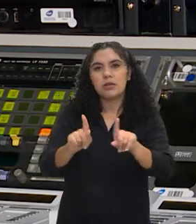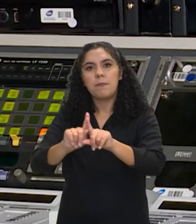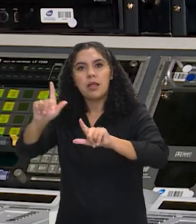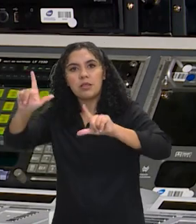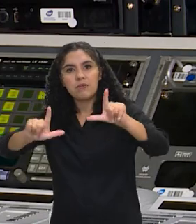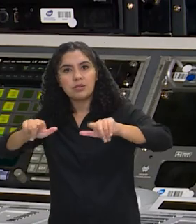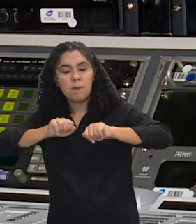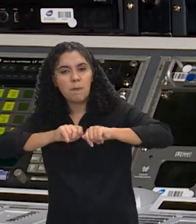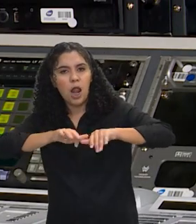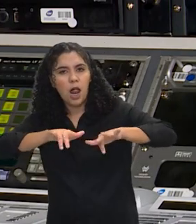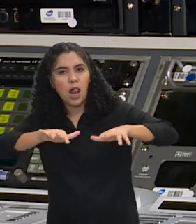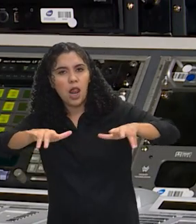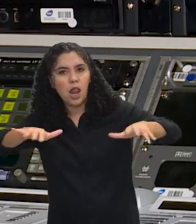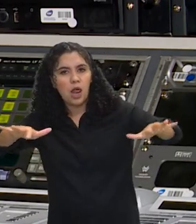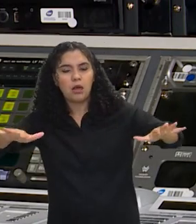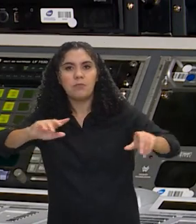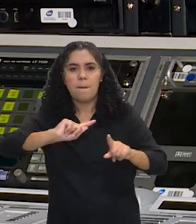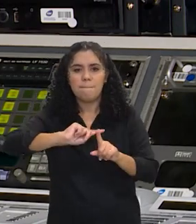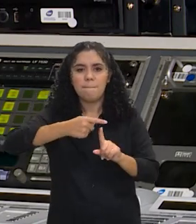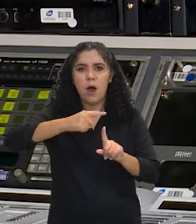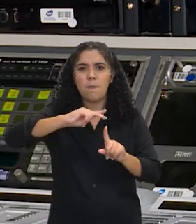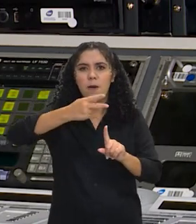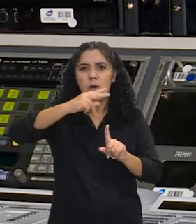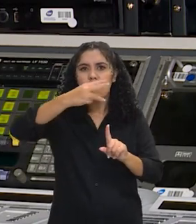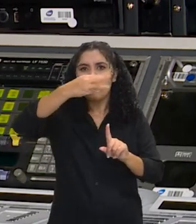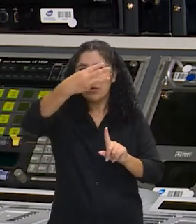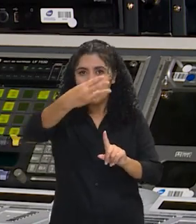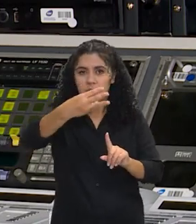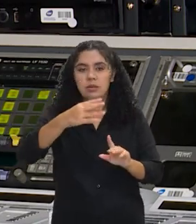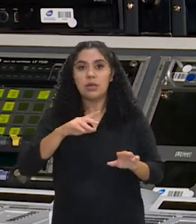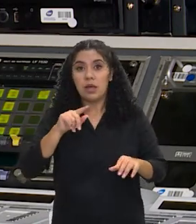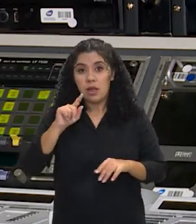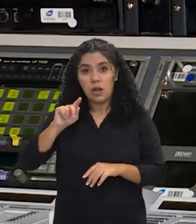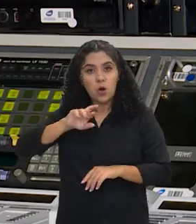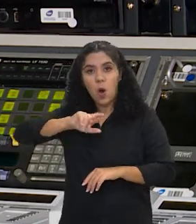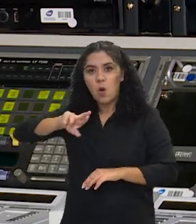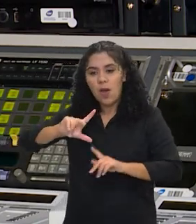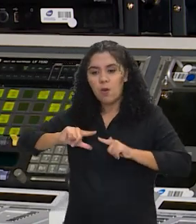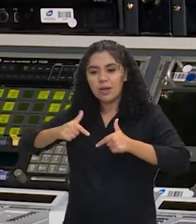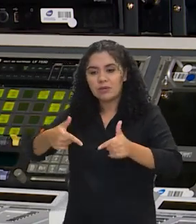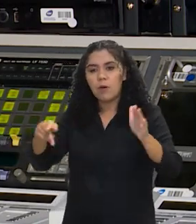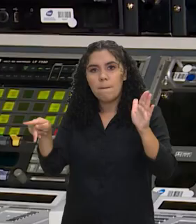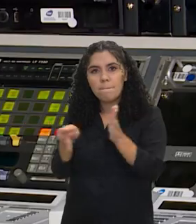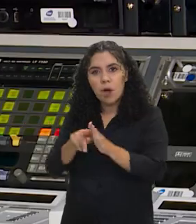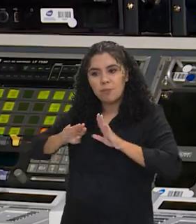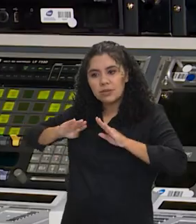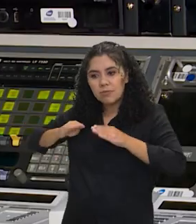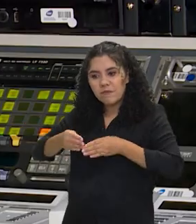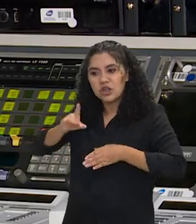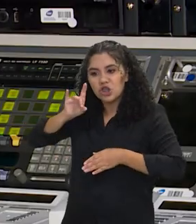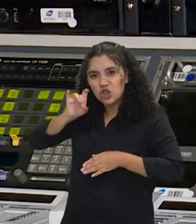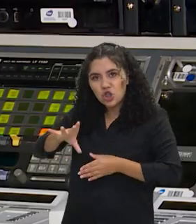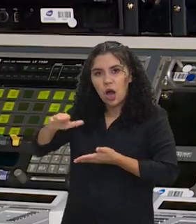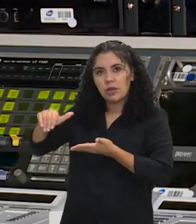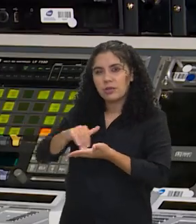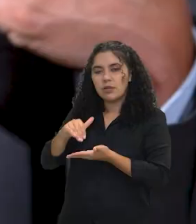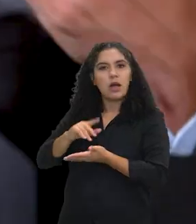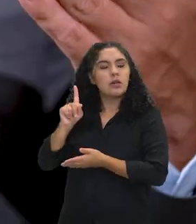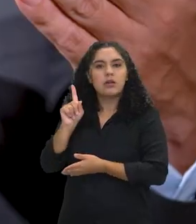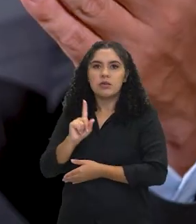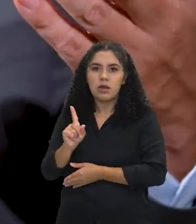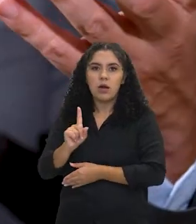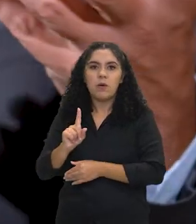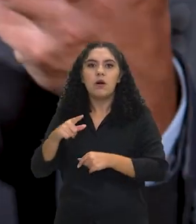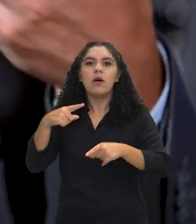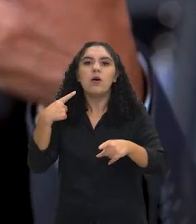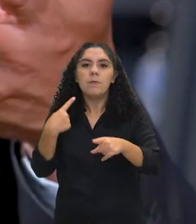a rede de televisões. Ou seja, isso não é uma iniciativa isolada da secretaria, mas a secretaria entra com empenho e